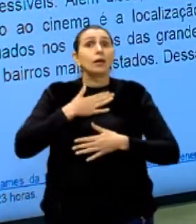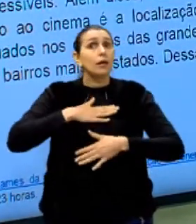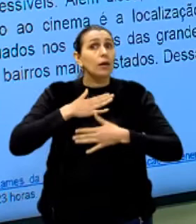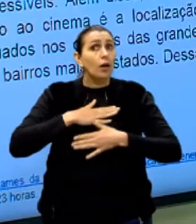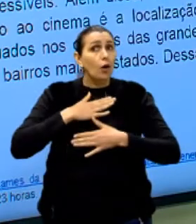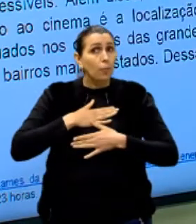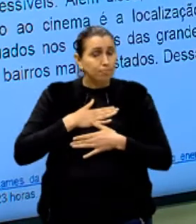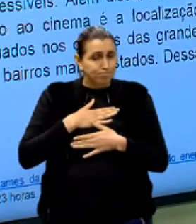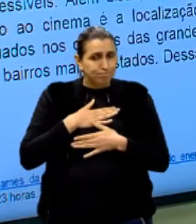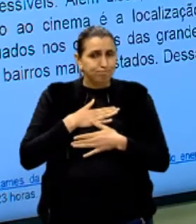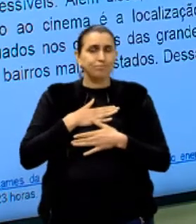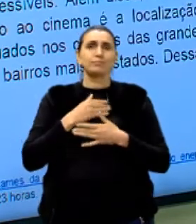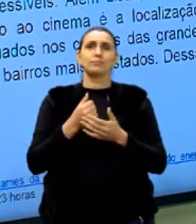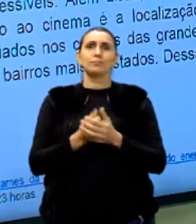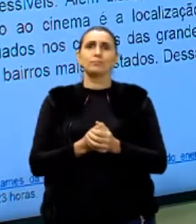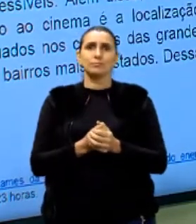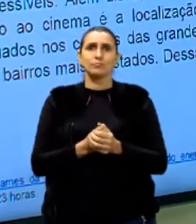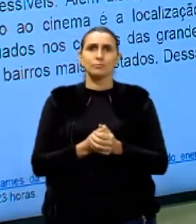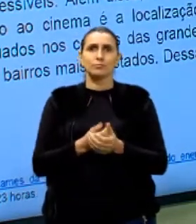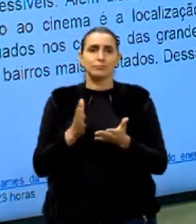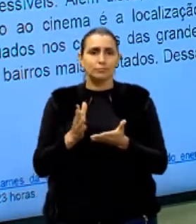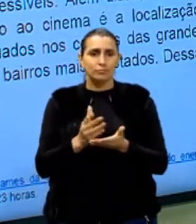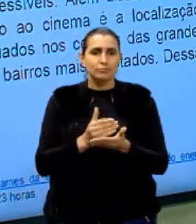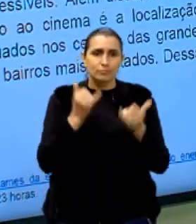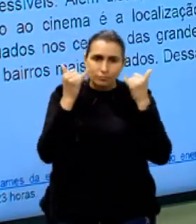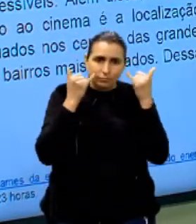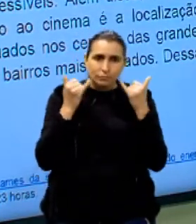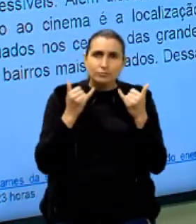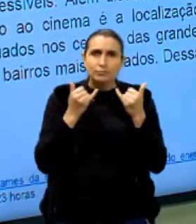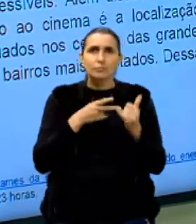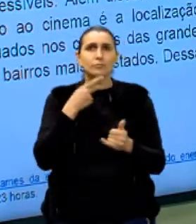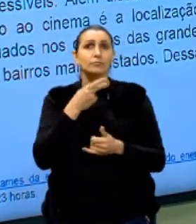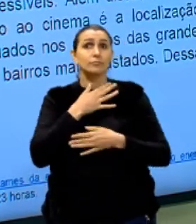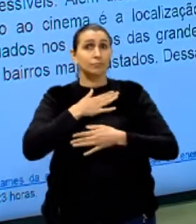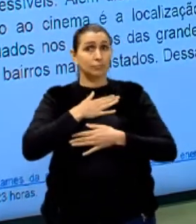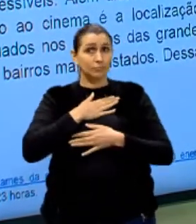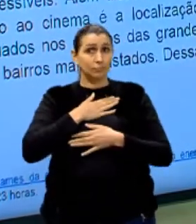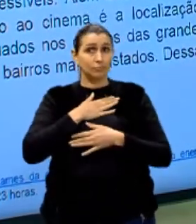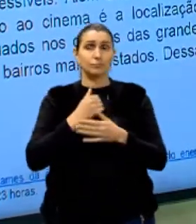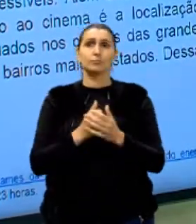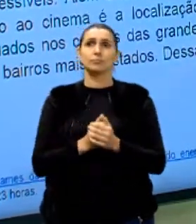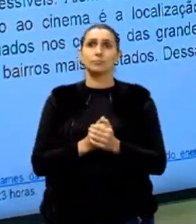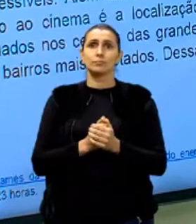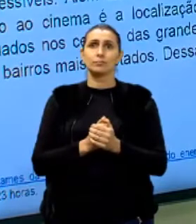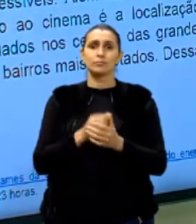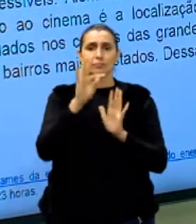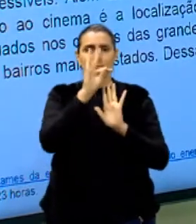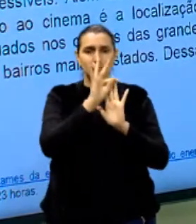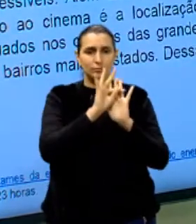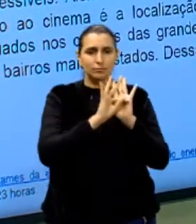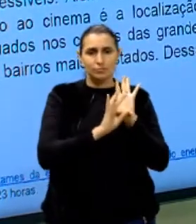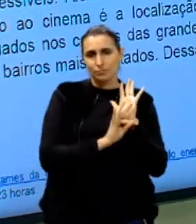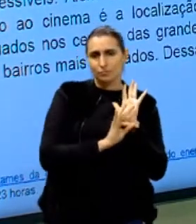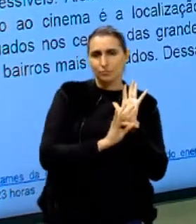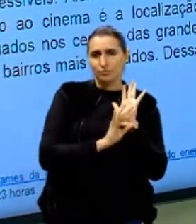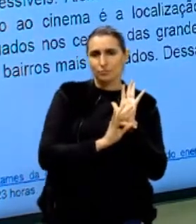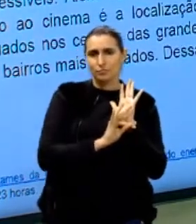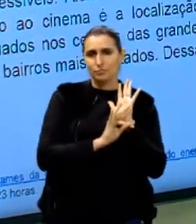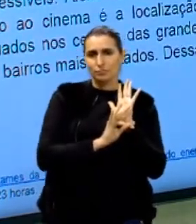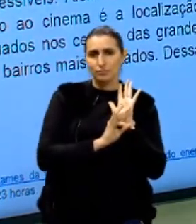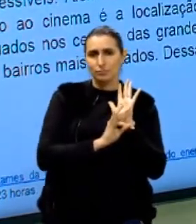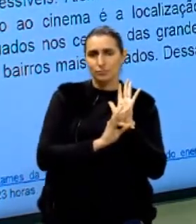Calma, cara. Esse dado está querendo me dizer alguma coisa. Esse texto não está ali por acaso.